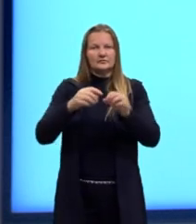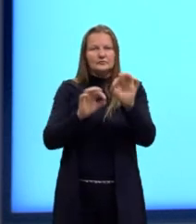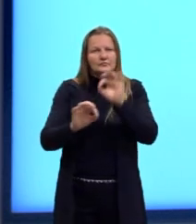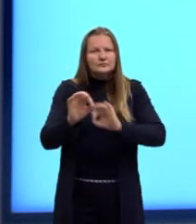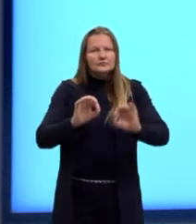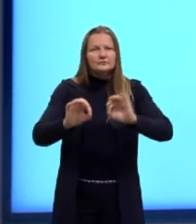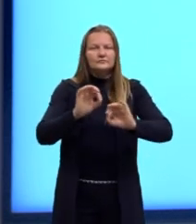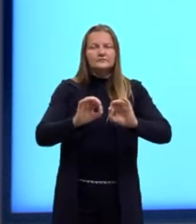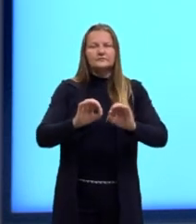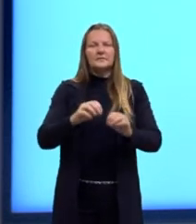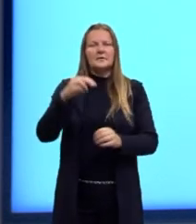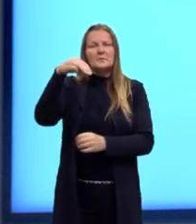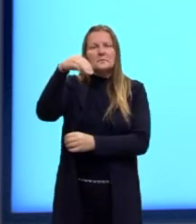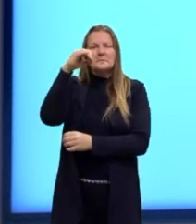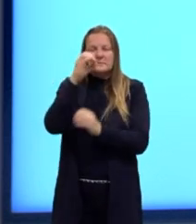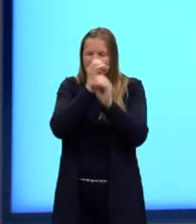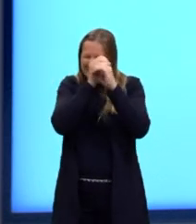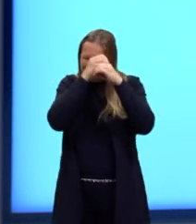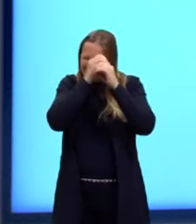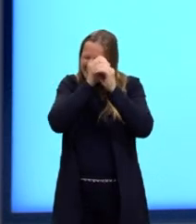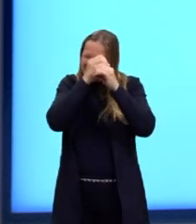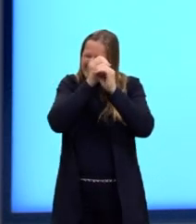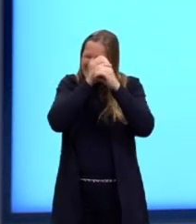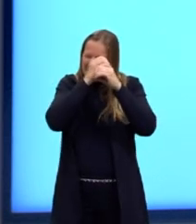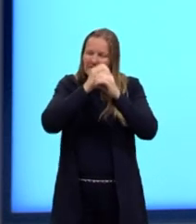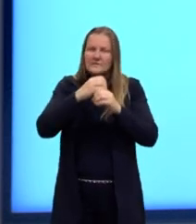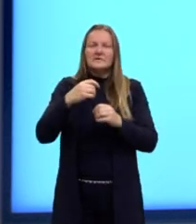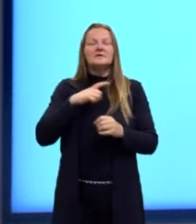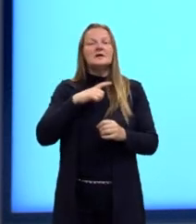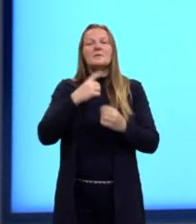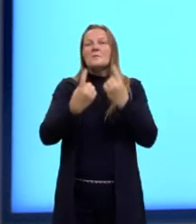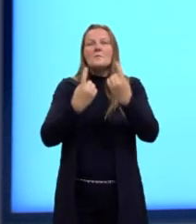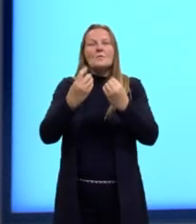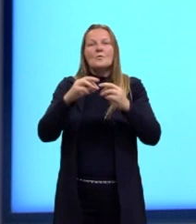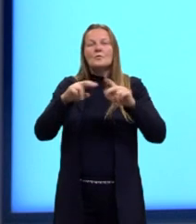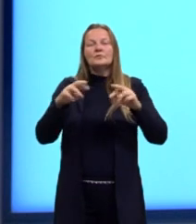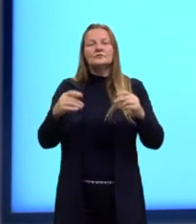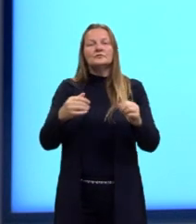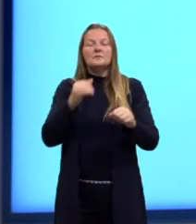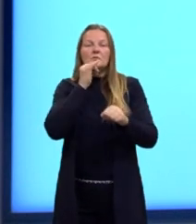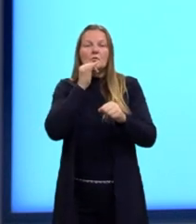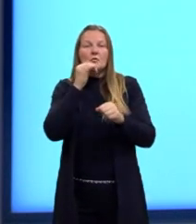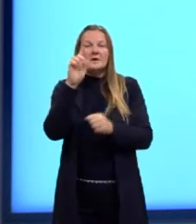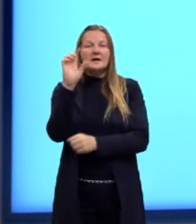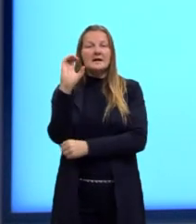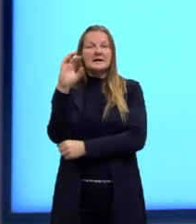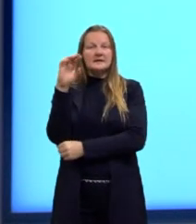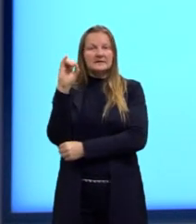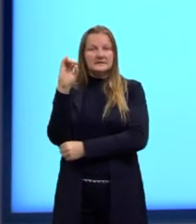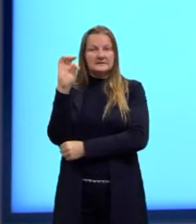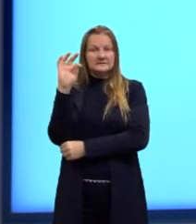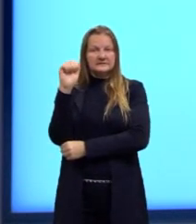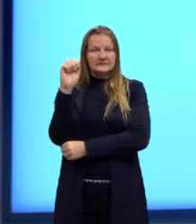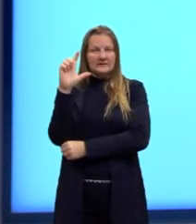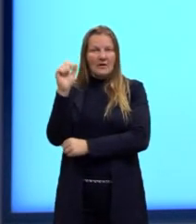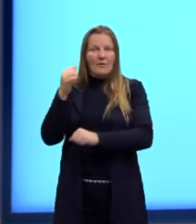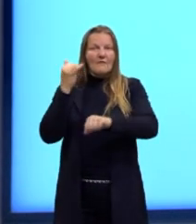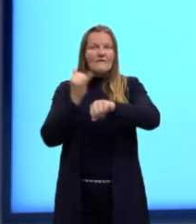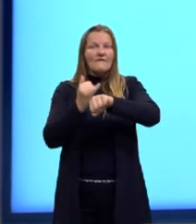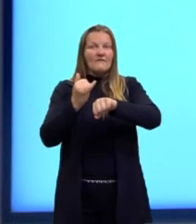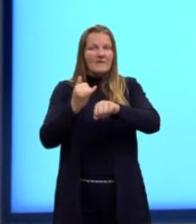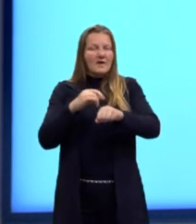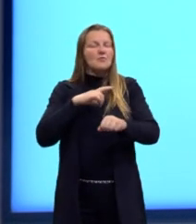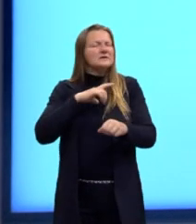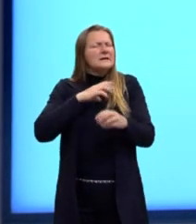domínios, eles são microscópicos, né? E existem muitos deles num cristal de ferro. Então, aqui a gente tem um exemplo de como que seria